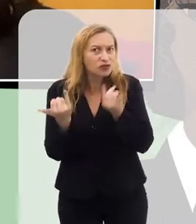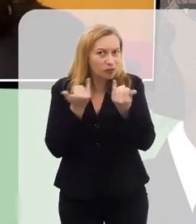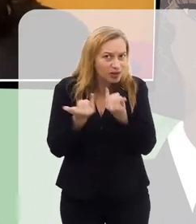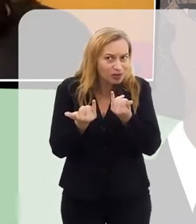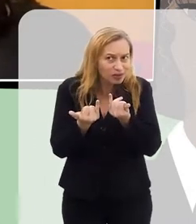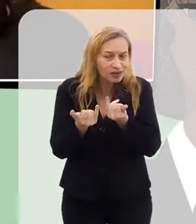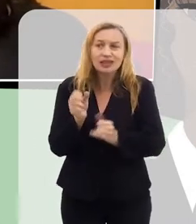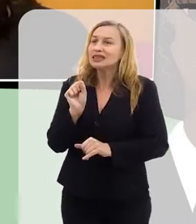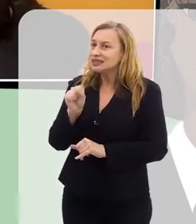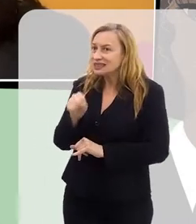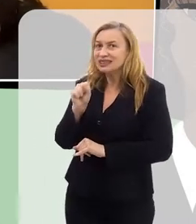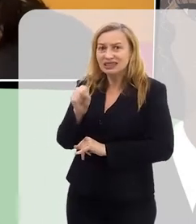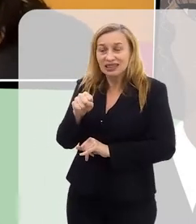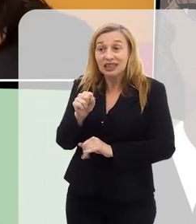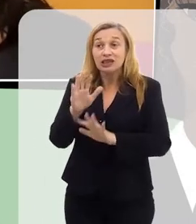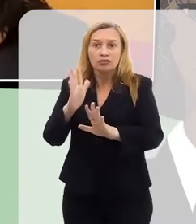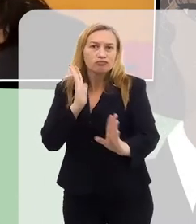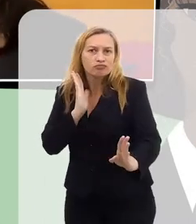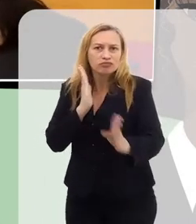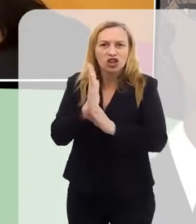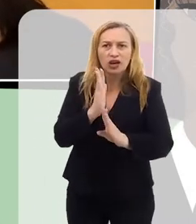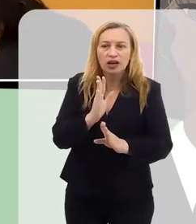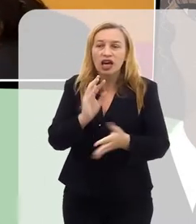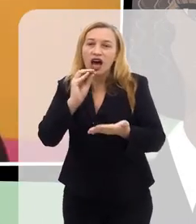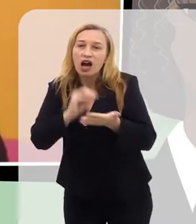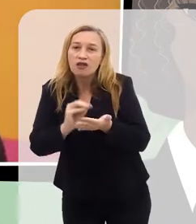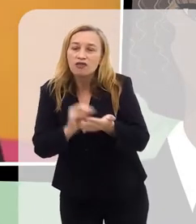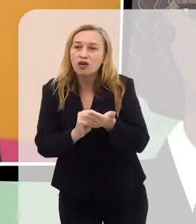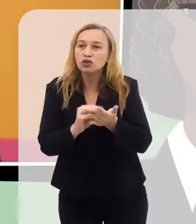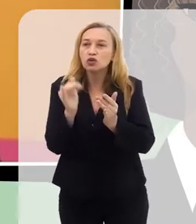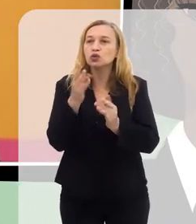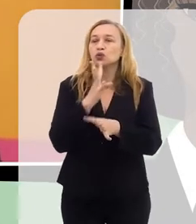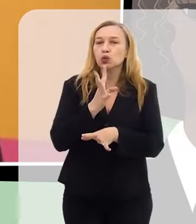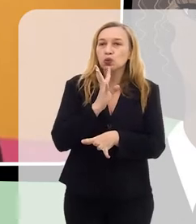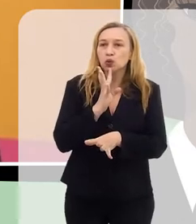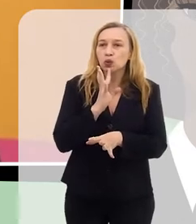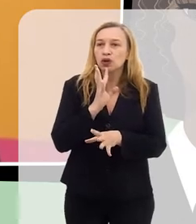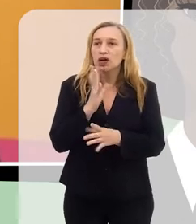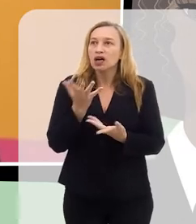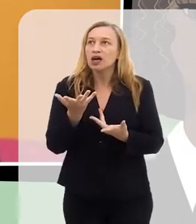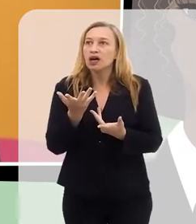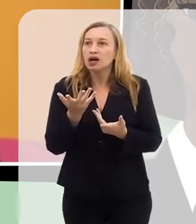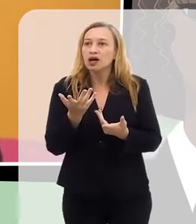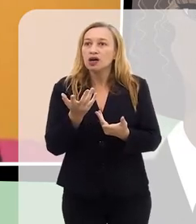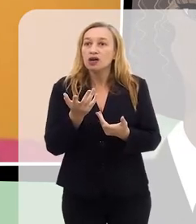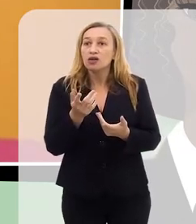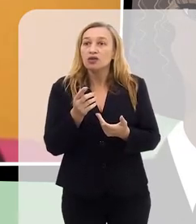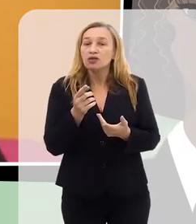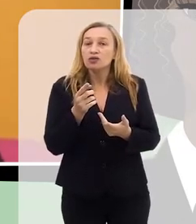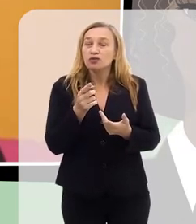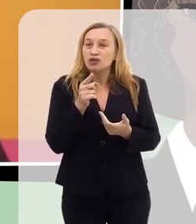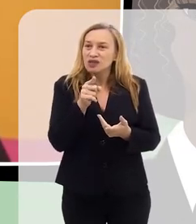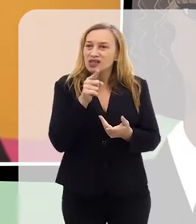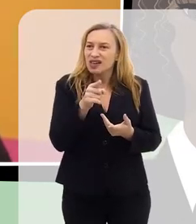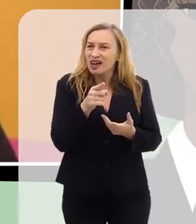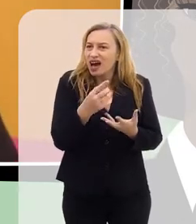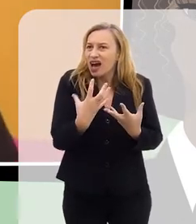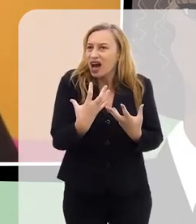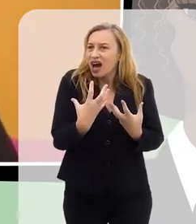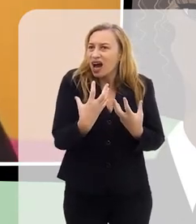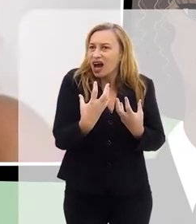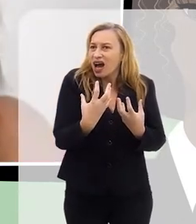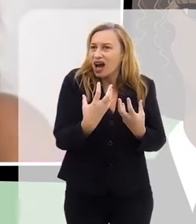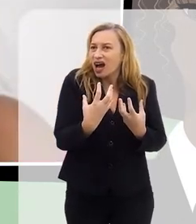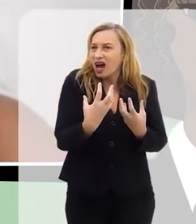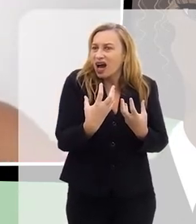sim, sim. Porque, de repente, a falta de conhecimento te induz a você ser permissível para você...